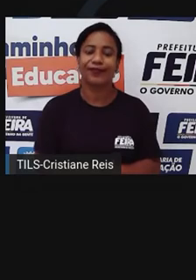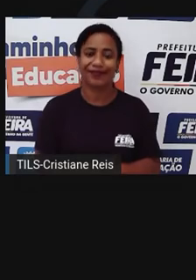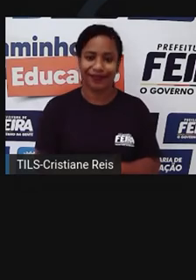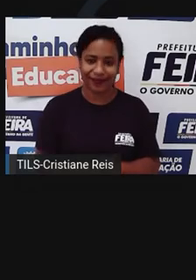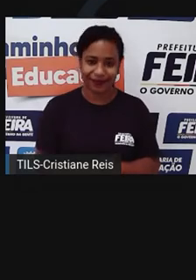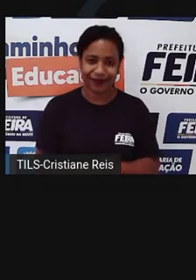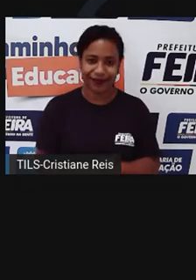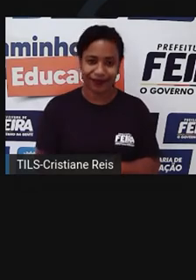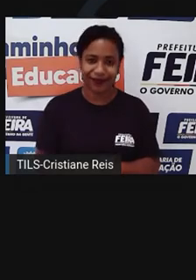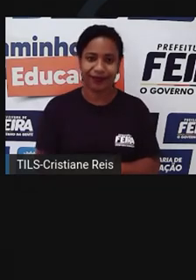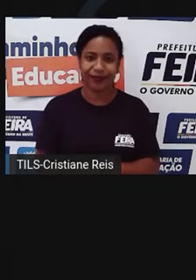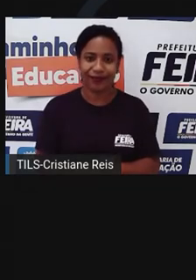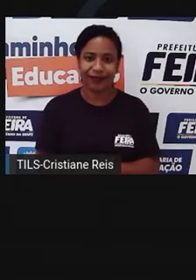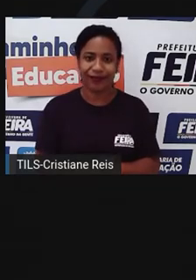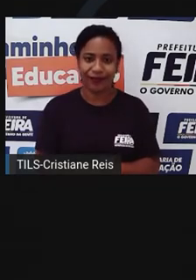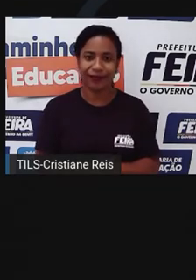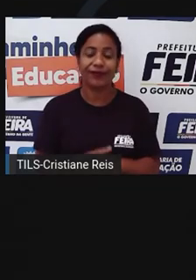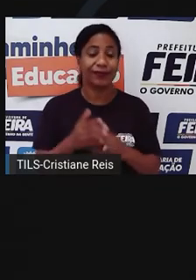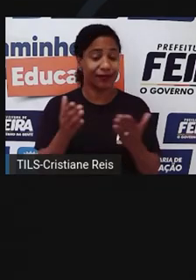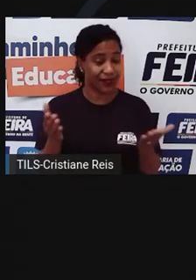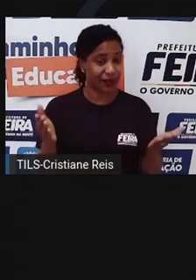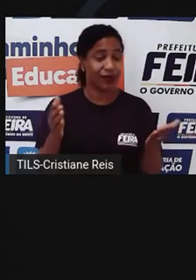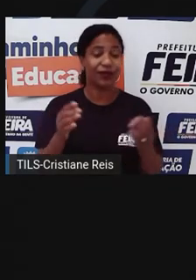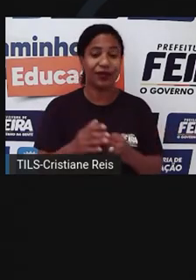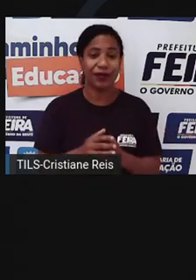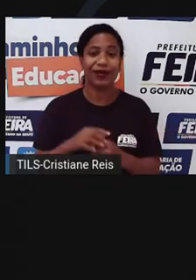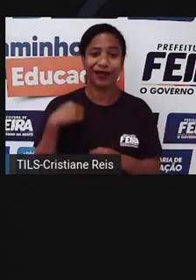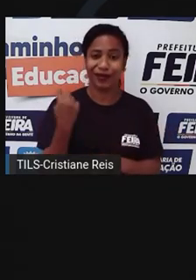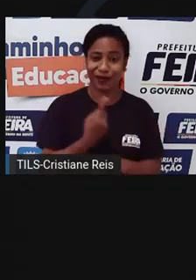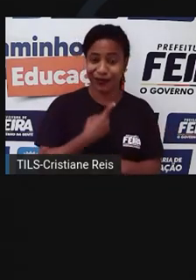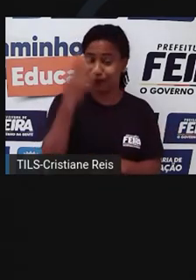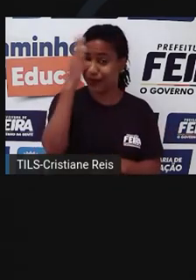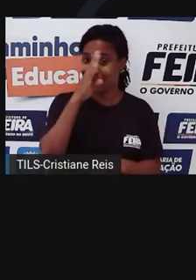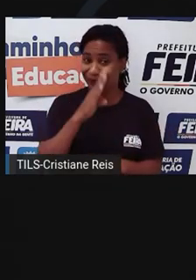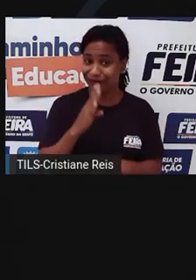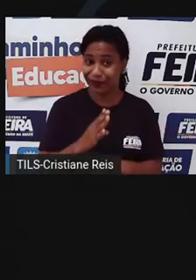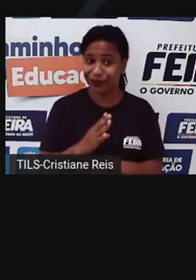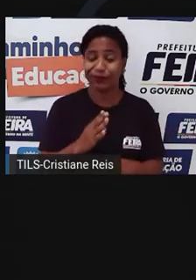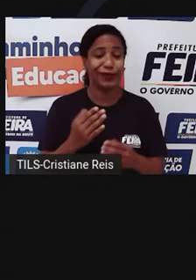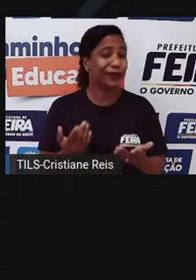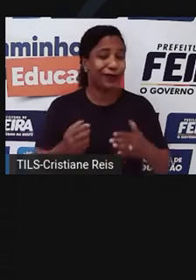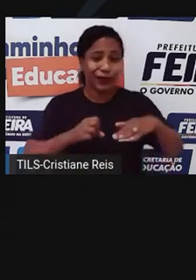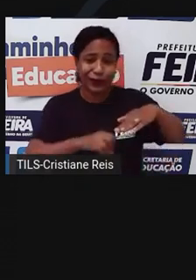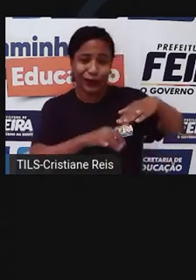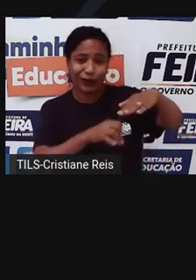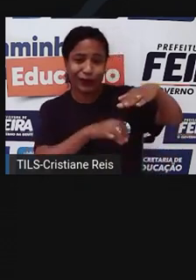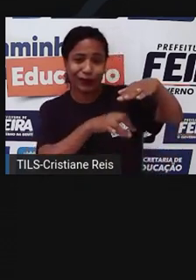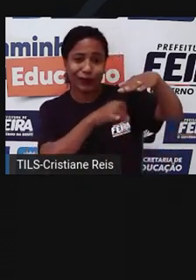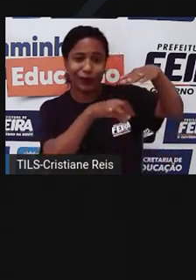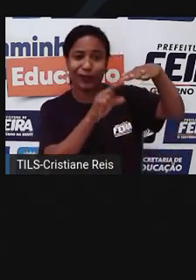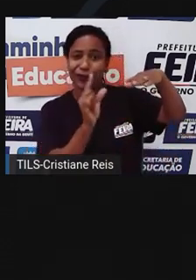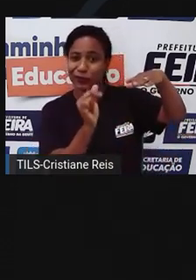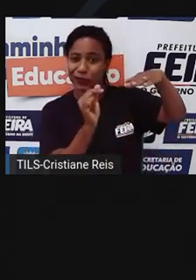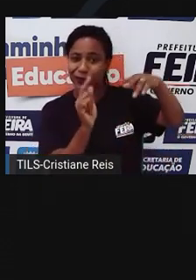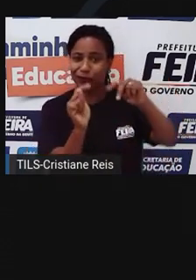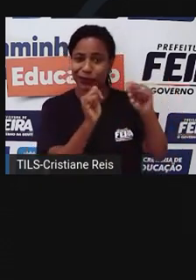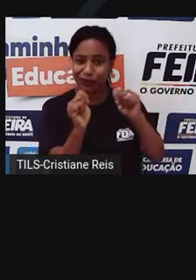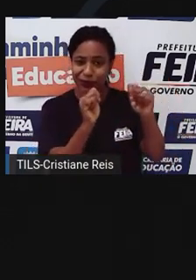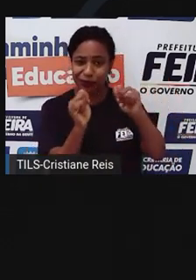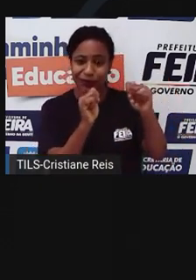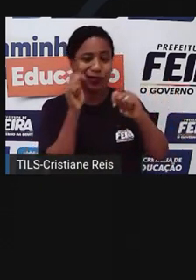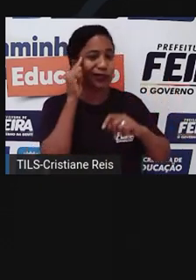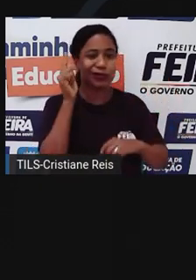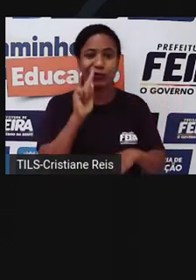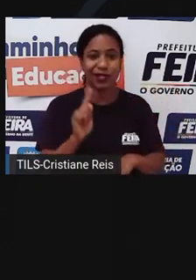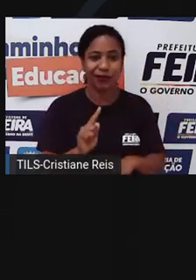Então, o maior problema da nossa, né? Brasileiros, é porque a gente não teve uma educação financeira desde a infância. Então, a hora que você chega à vida adulta, é complicado, porque aí você